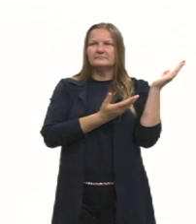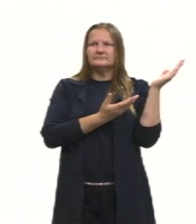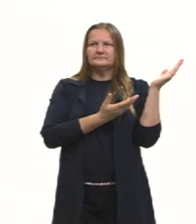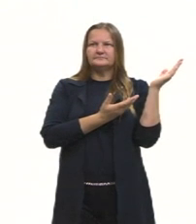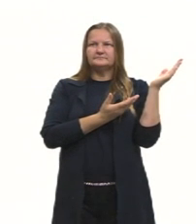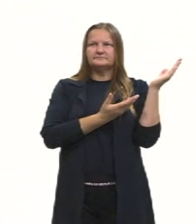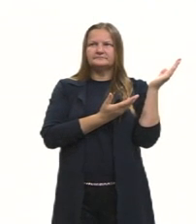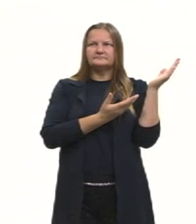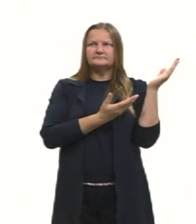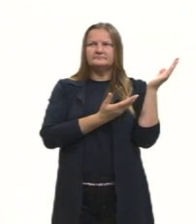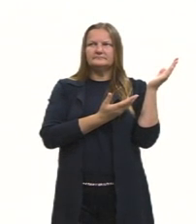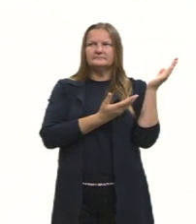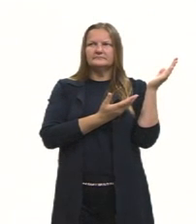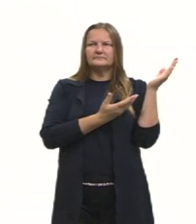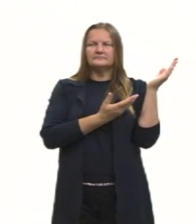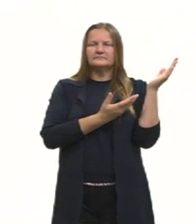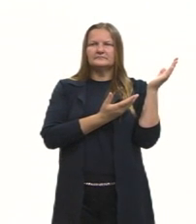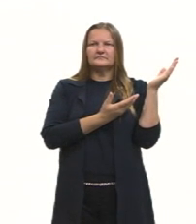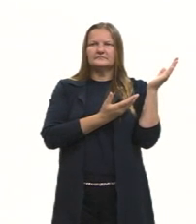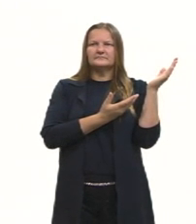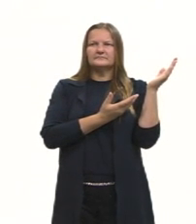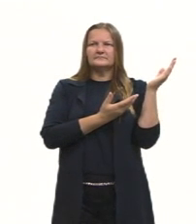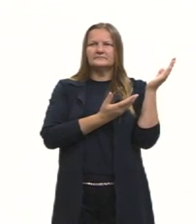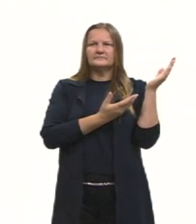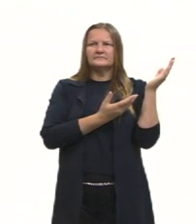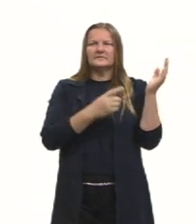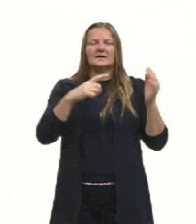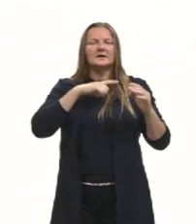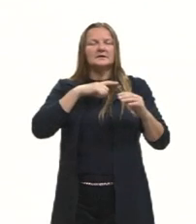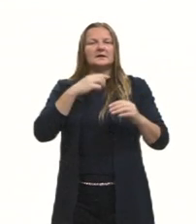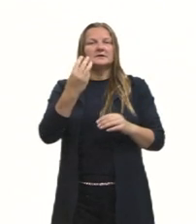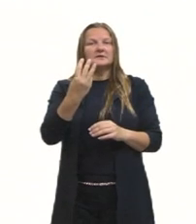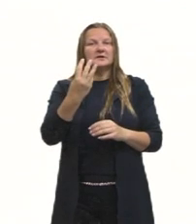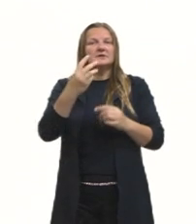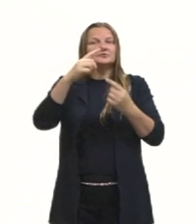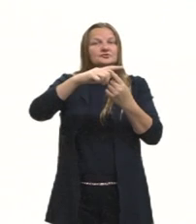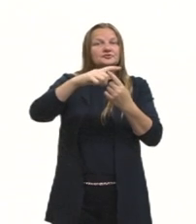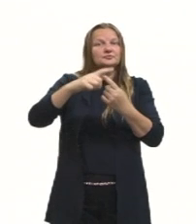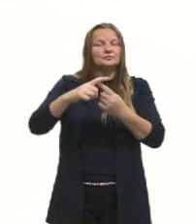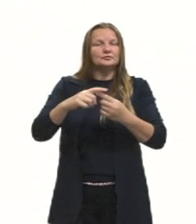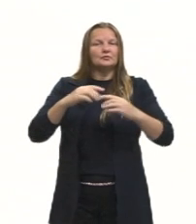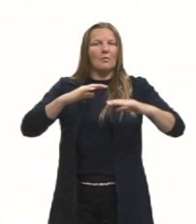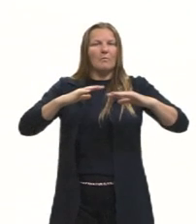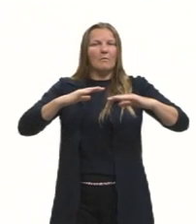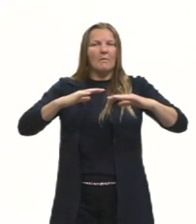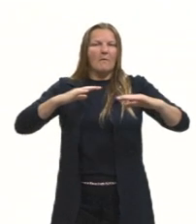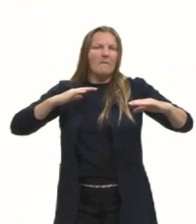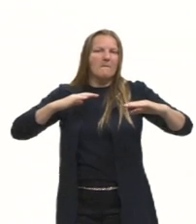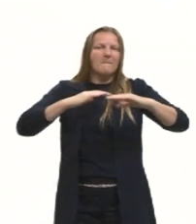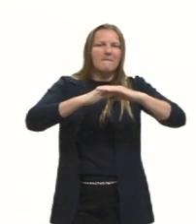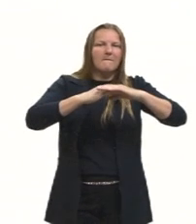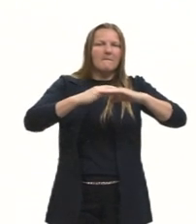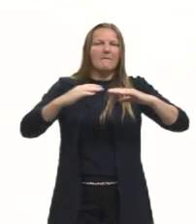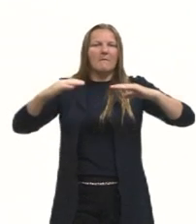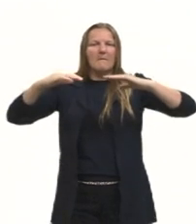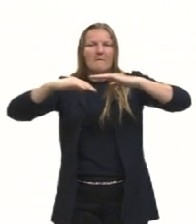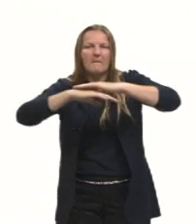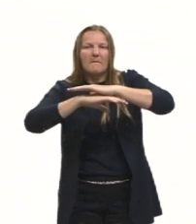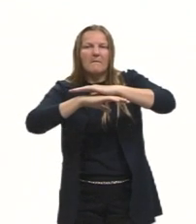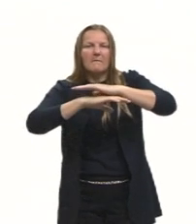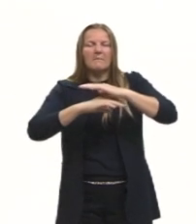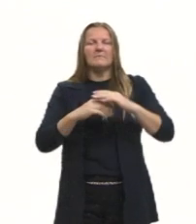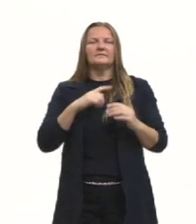entre as placas se colidindo, e nós temos três tipos de colisão entre as placas. Divergente,